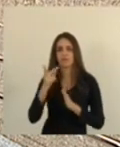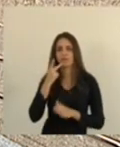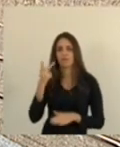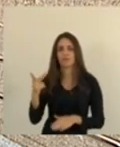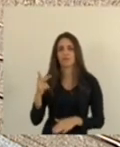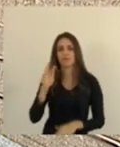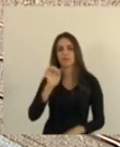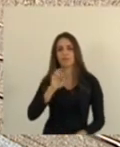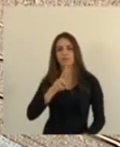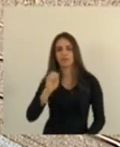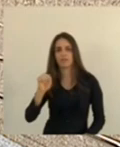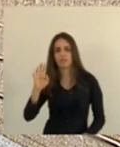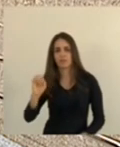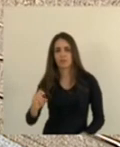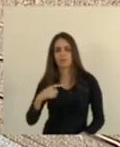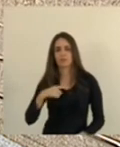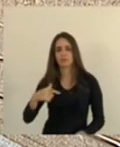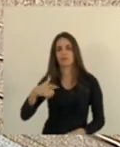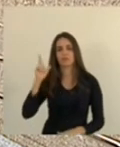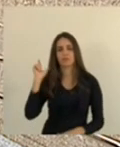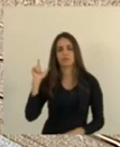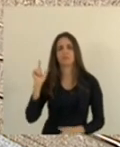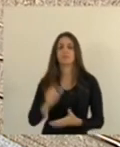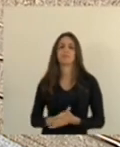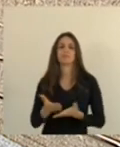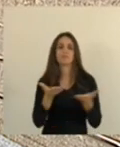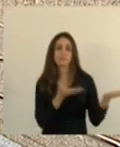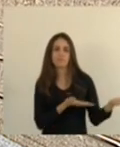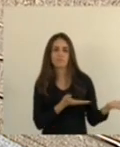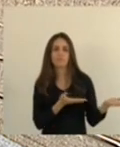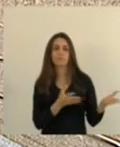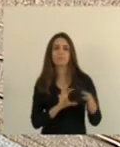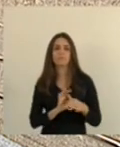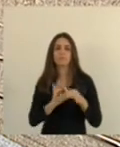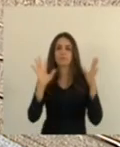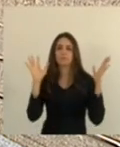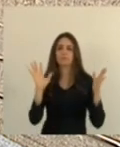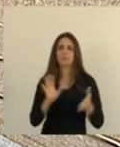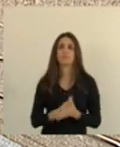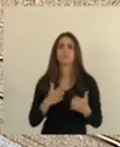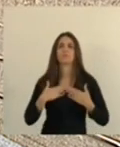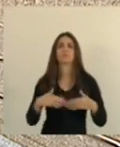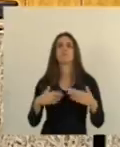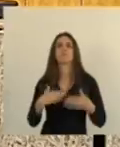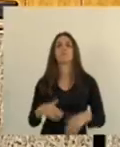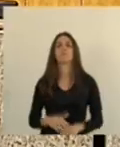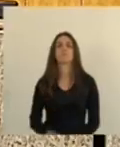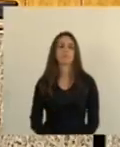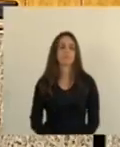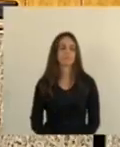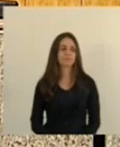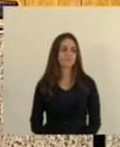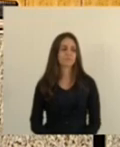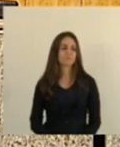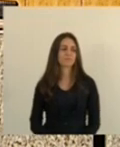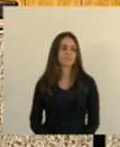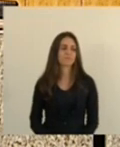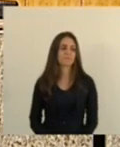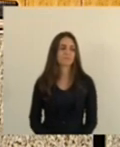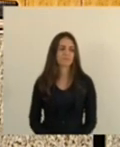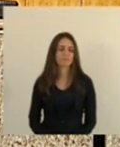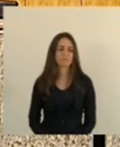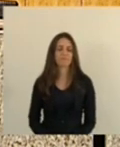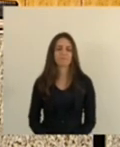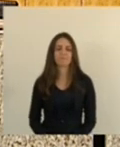o deputado Teodorico Ferraz antes da minha fala vossa excelência tem a palavra legal obrigado pode ficar tranquilo deputado Teodorico eu fui até